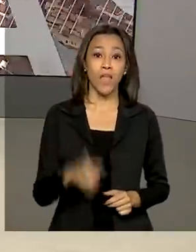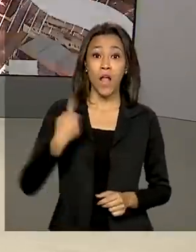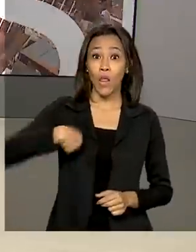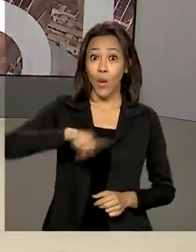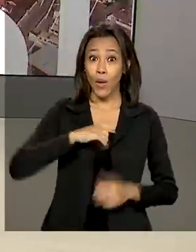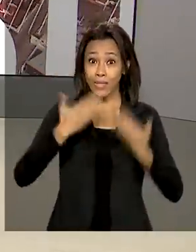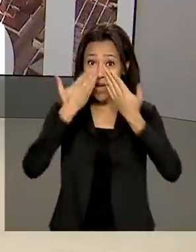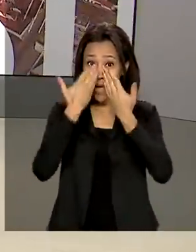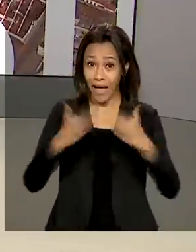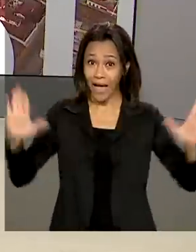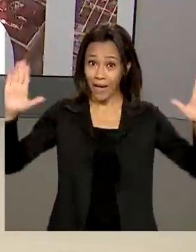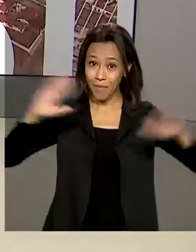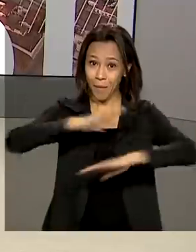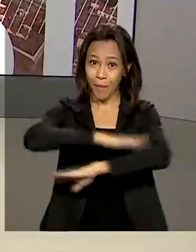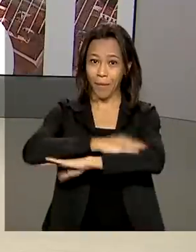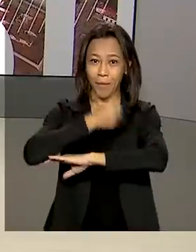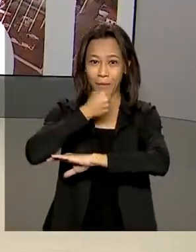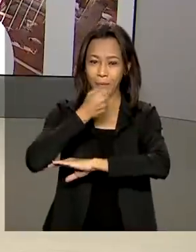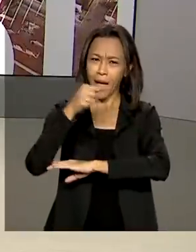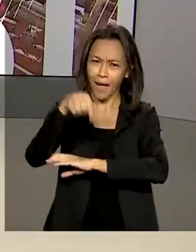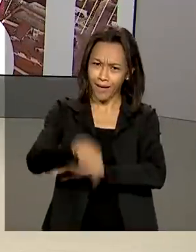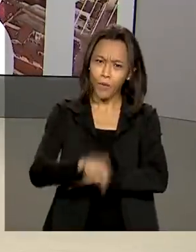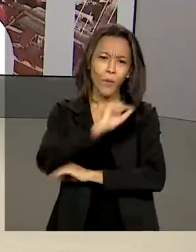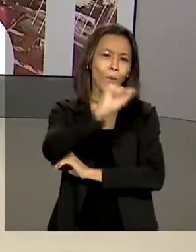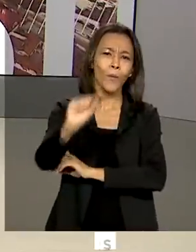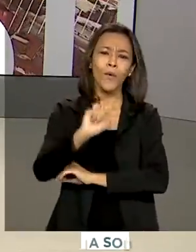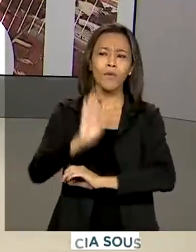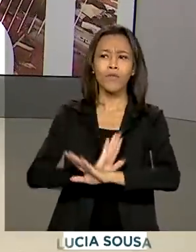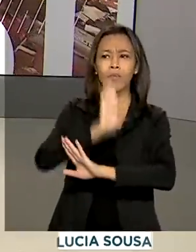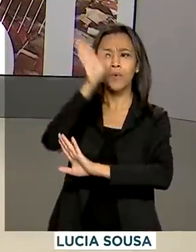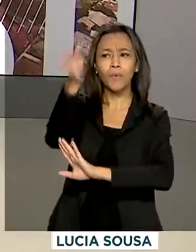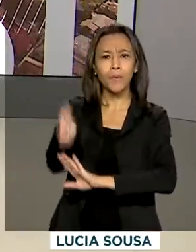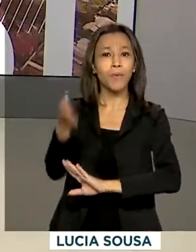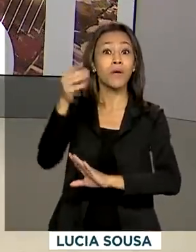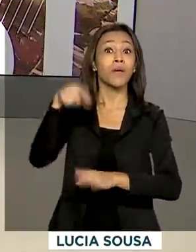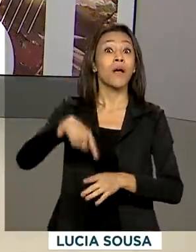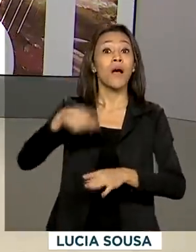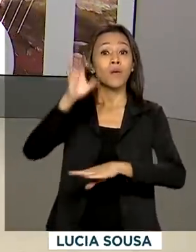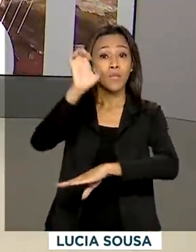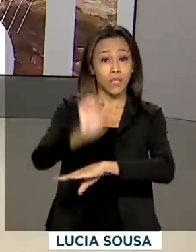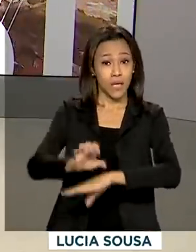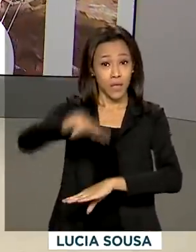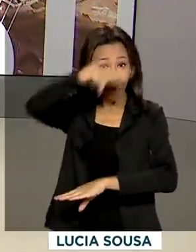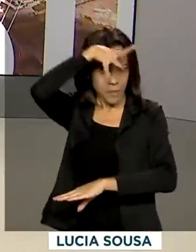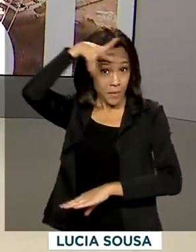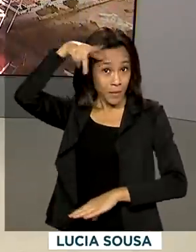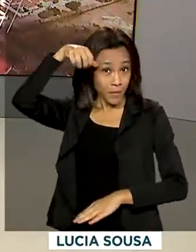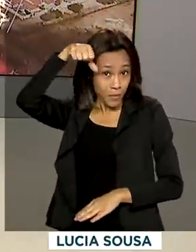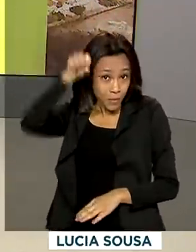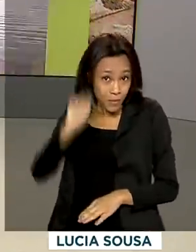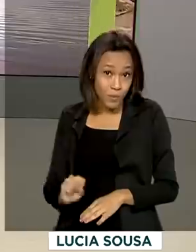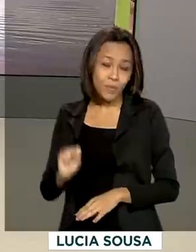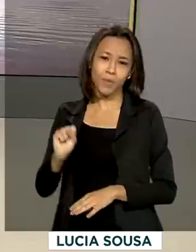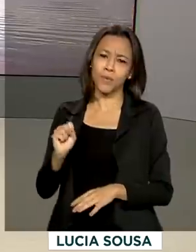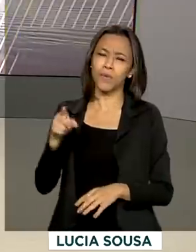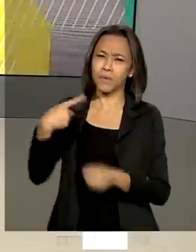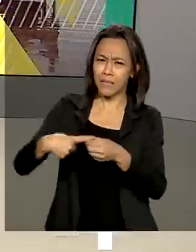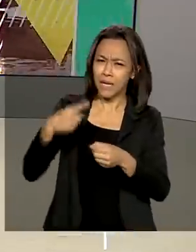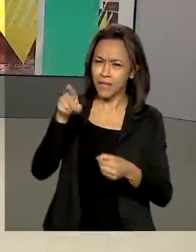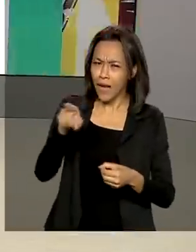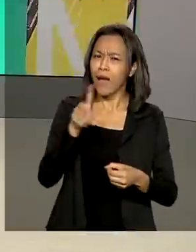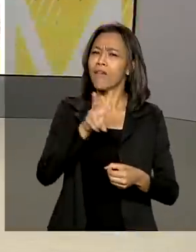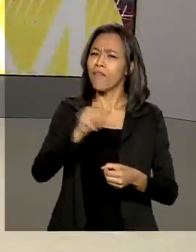abre esta edição indo direto a Corumbá, no Mato Grosso do Sul, porque daqui a pouco o presidente Jair Bolsonaro inaugura uma Estação